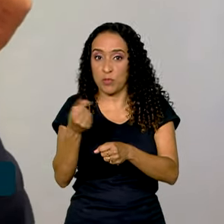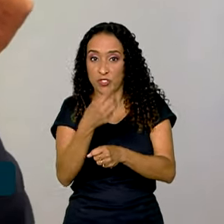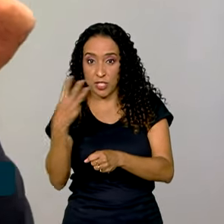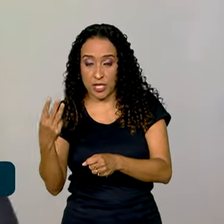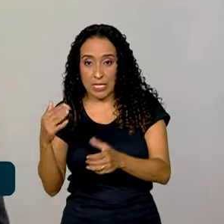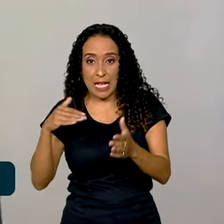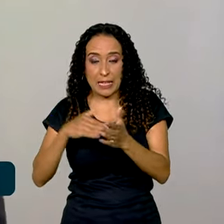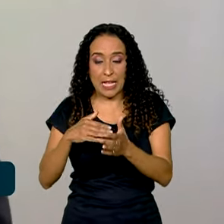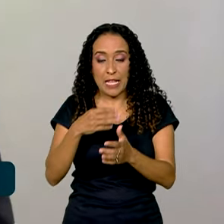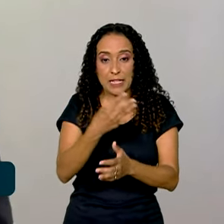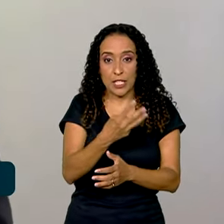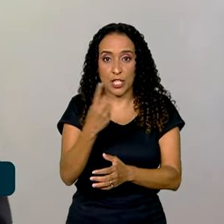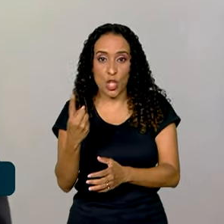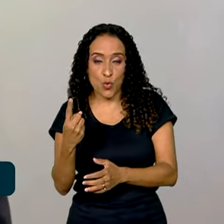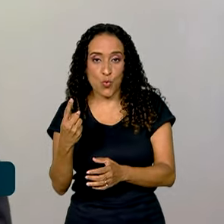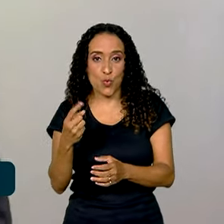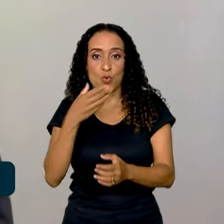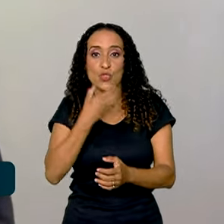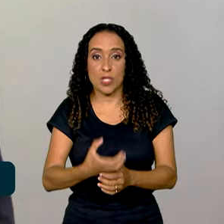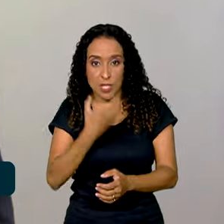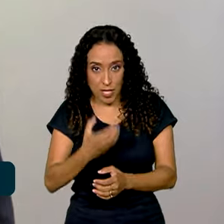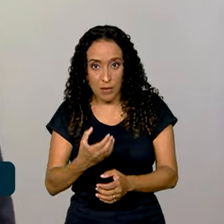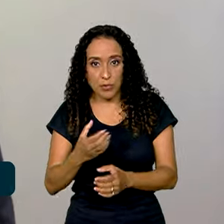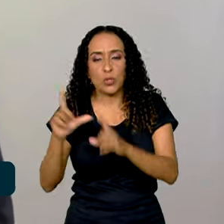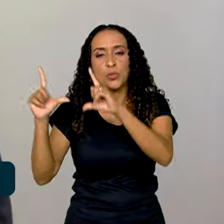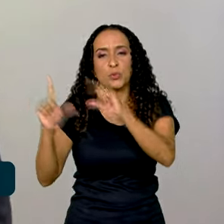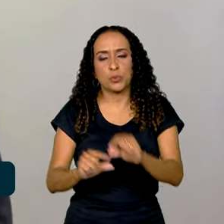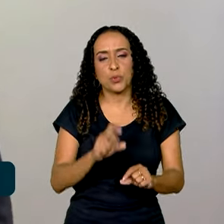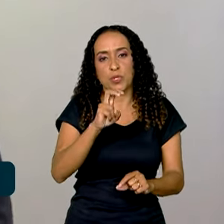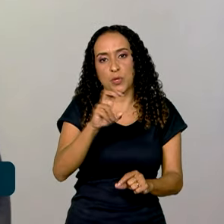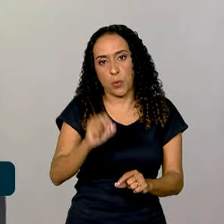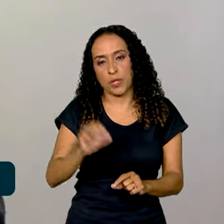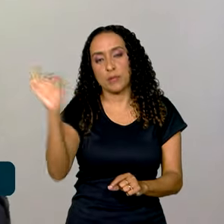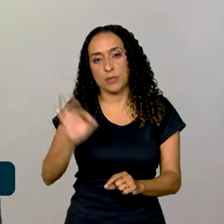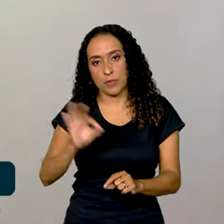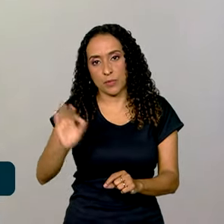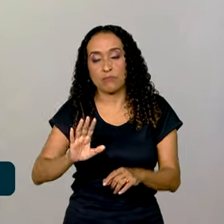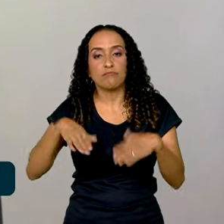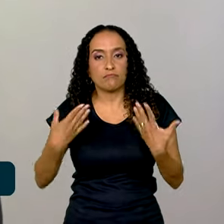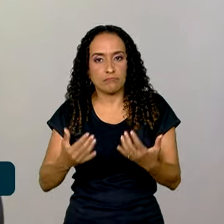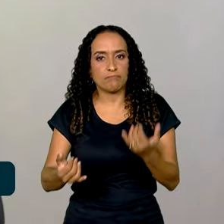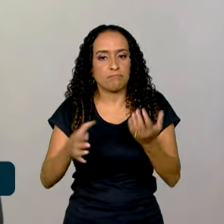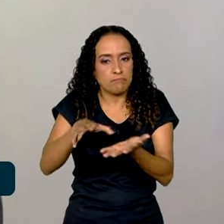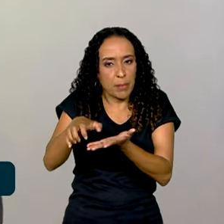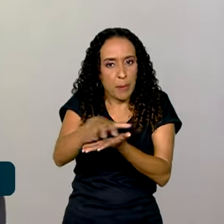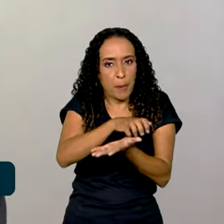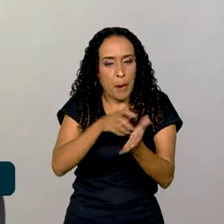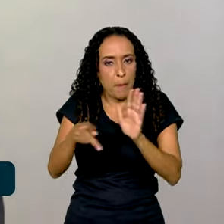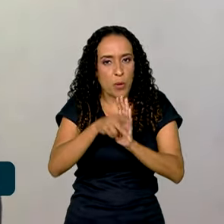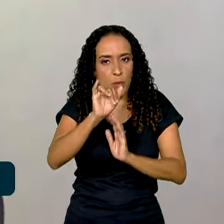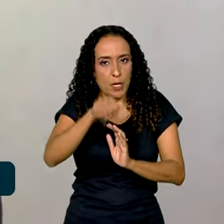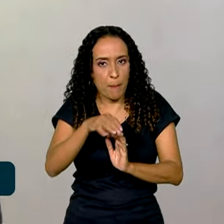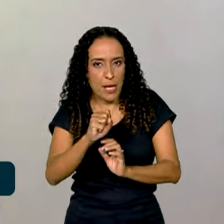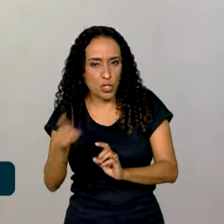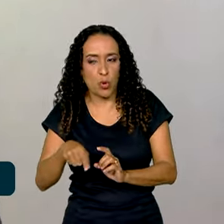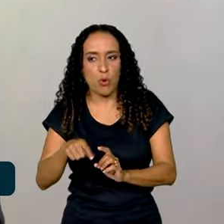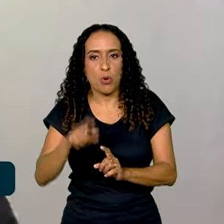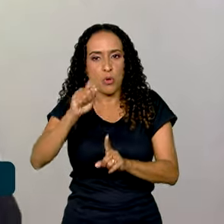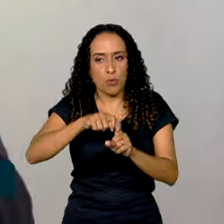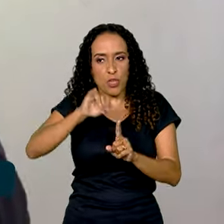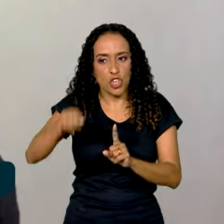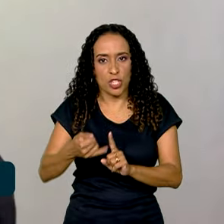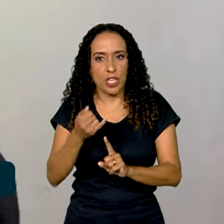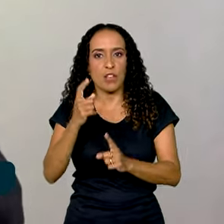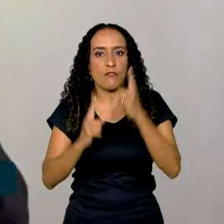31 de dezembro de 2023, essa redução foi de 50%. Então, esses dados do Amazon de janeiro e fevereiro são